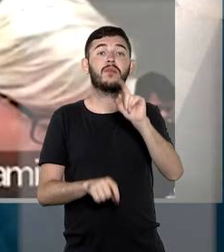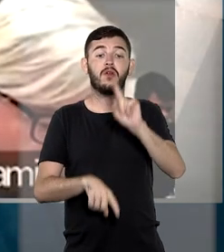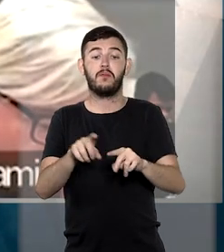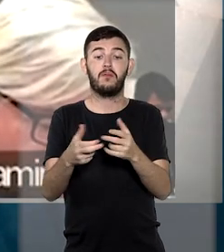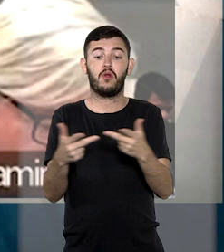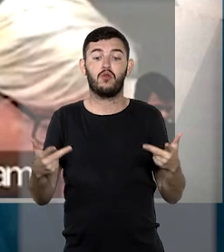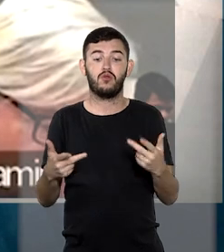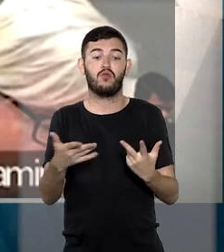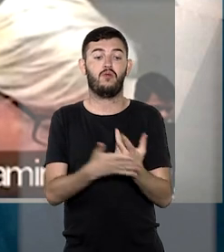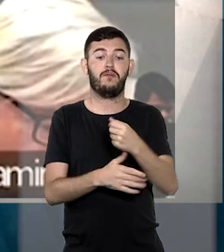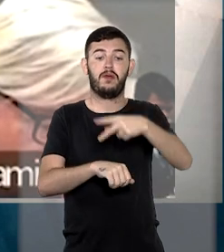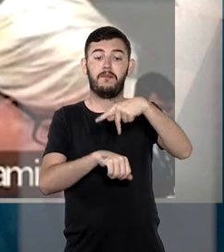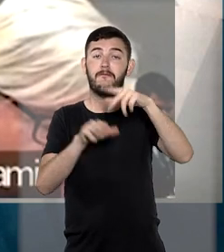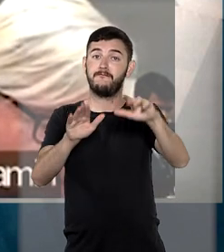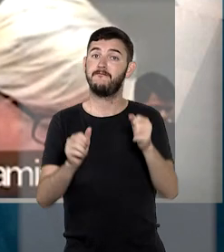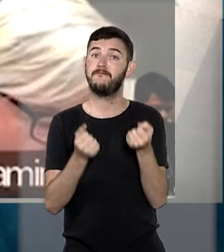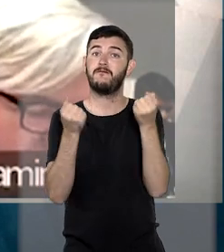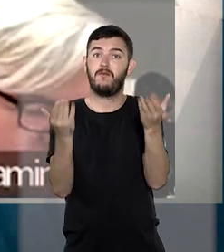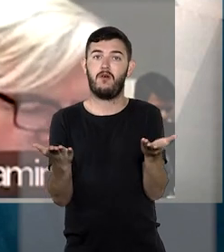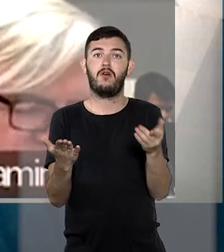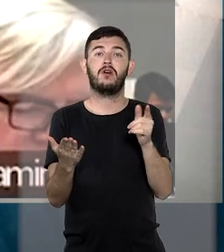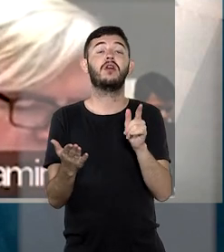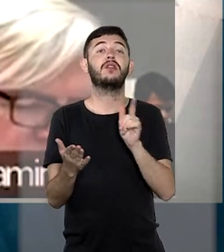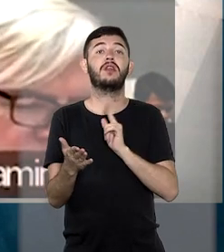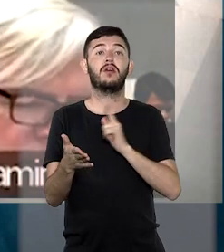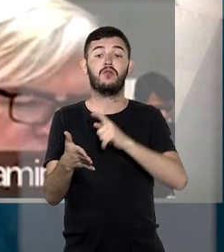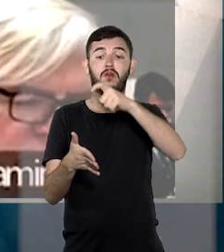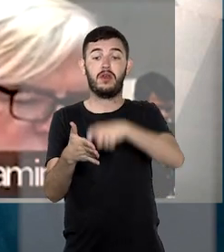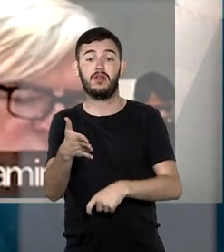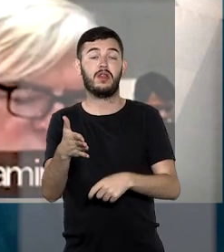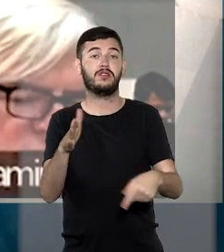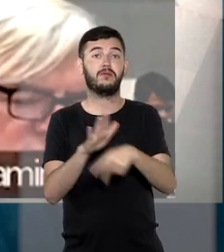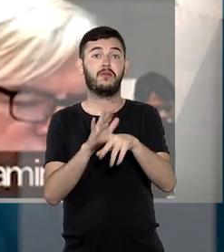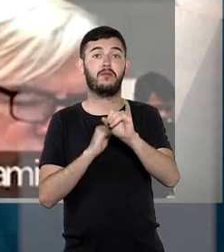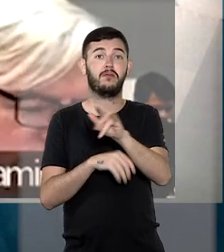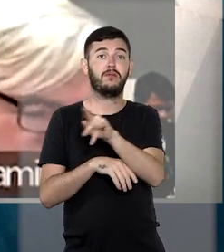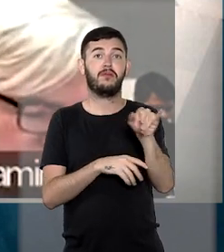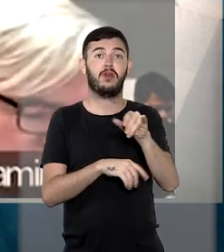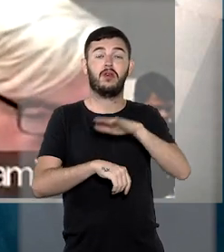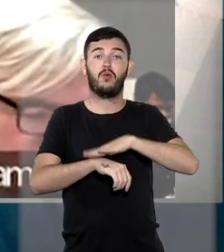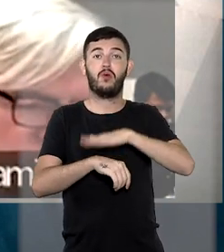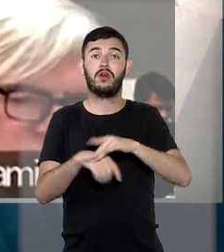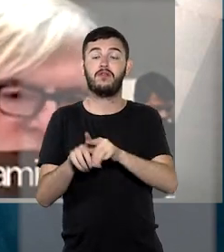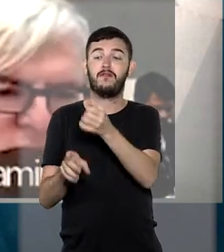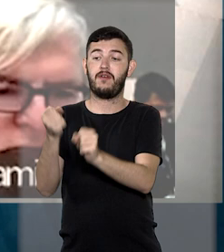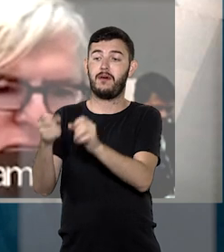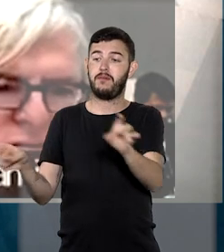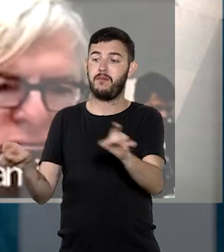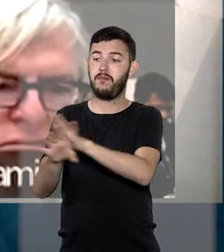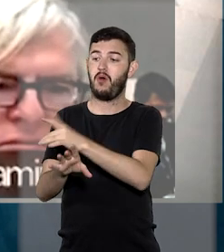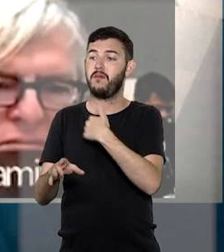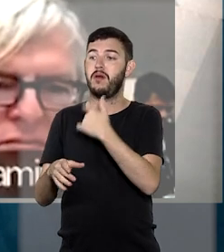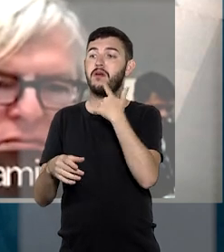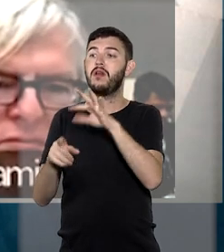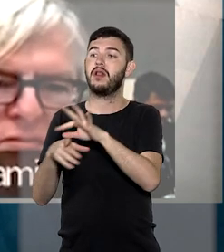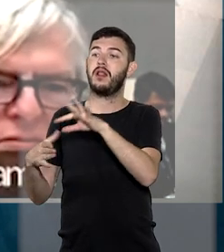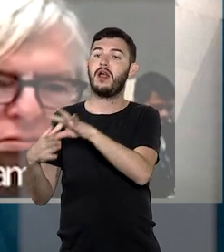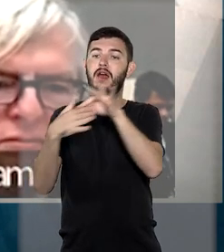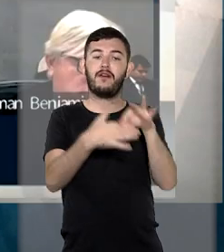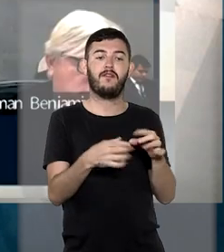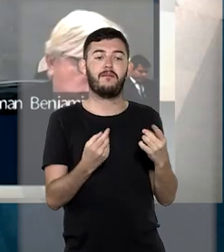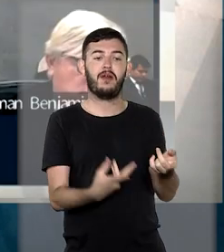que os produtos importados estão sujeitos a uma nova incidência do IPI quando ocorre sua saída do estabelecimento